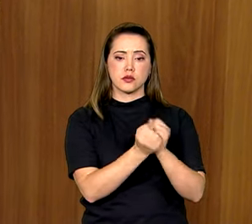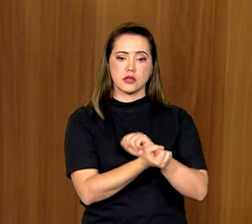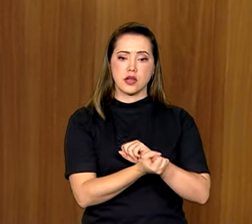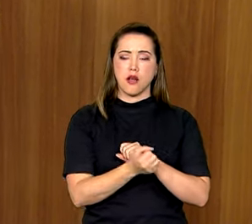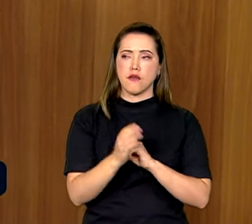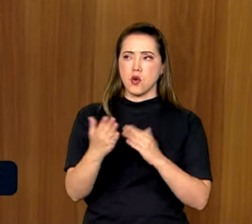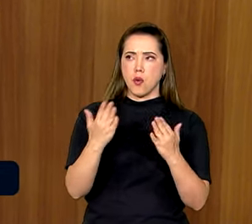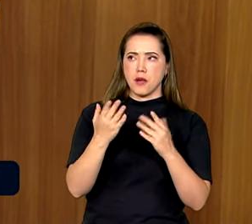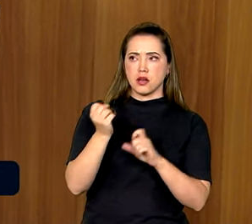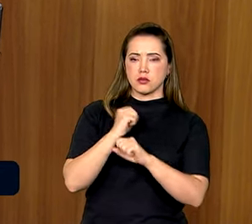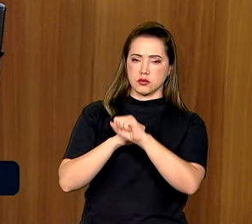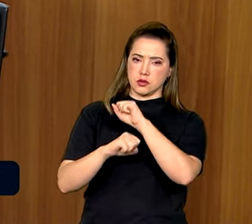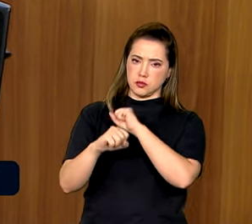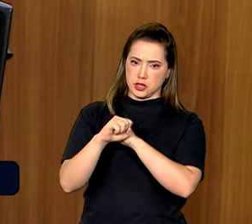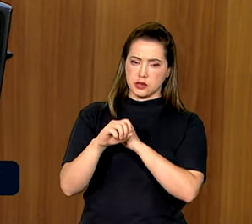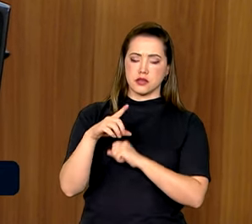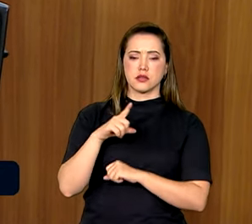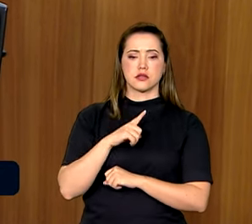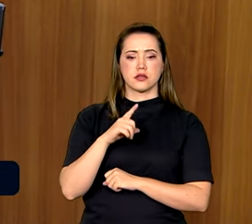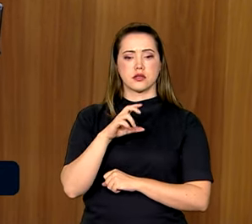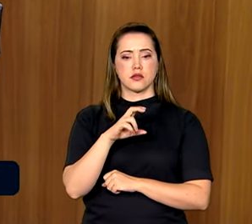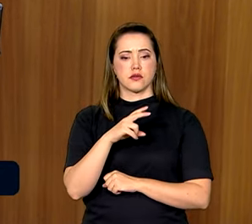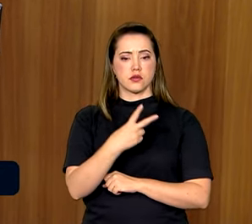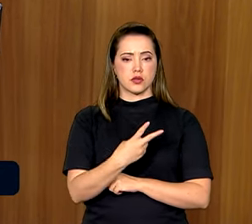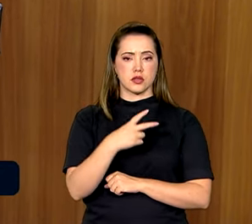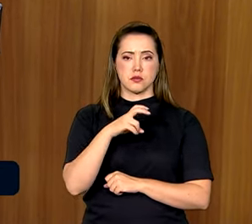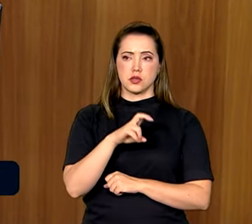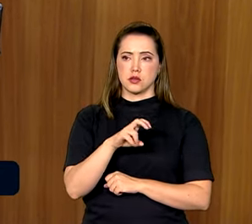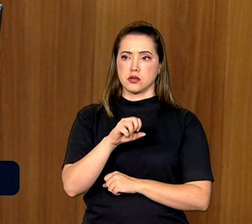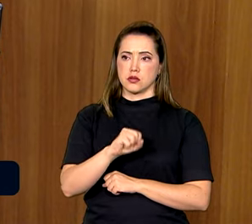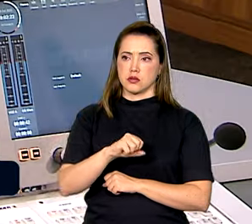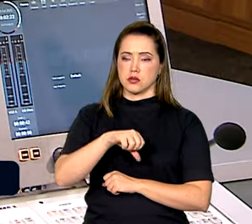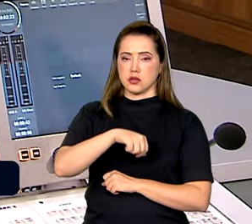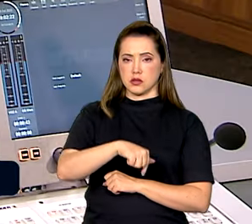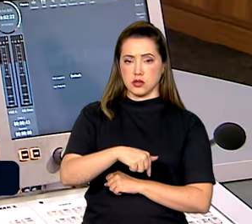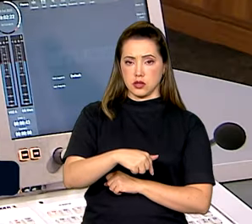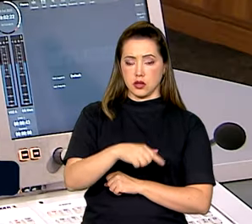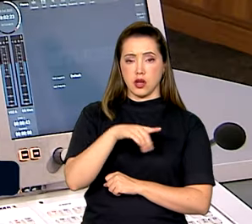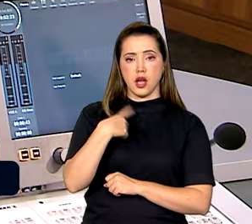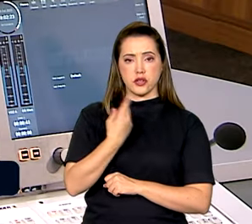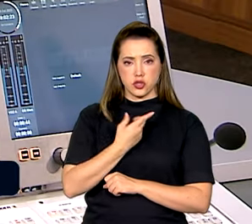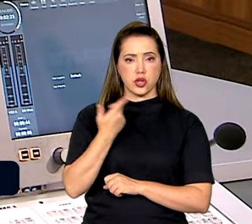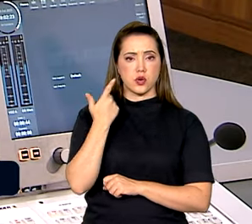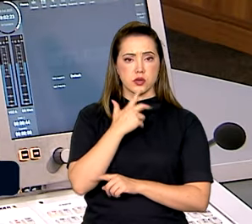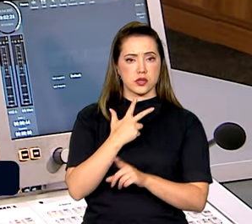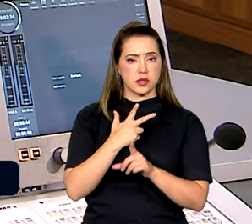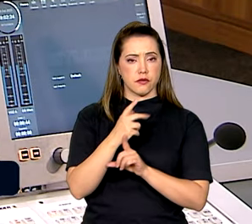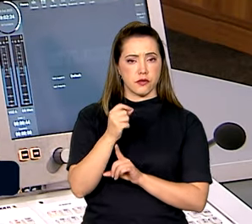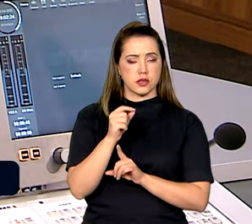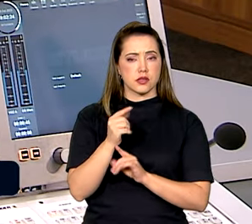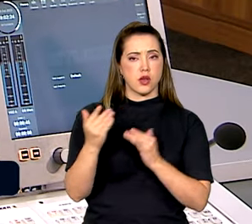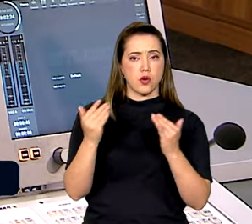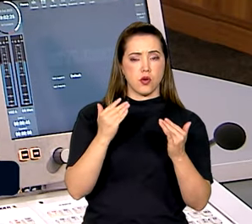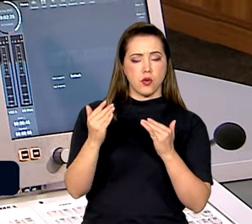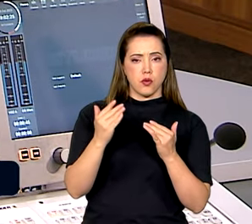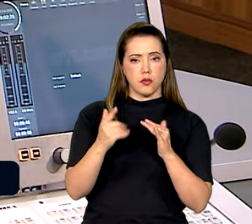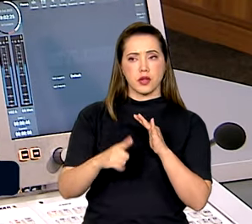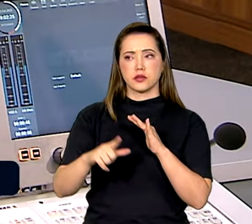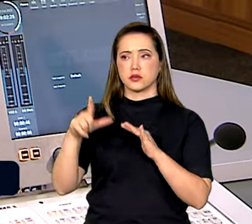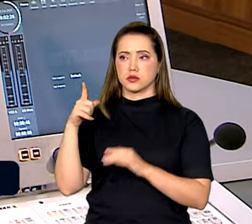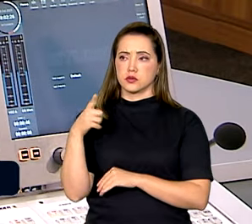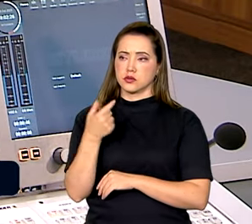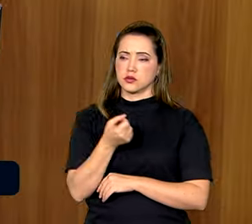o número processado e finalizado, a gente teve 2.587. Então, nós já superamos oficialmente, ainda com o ano correndo, o ano de